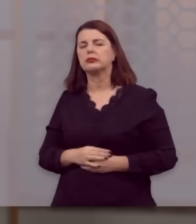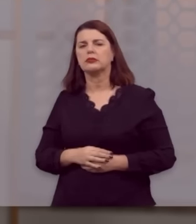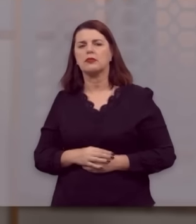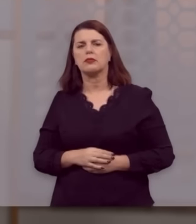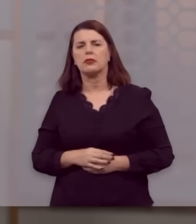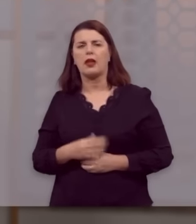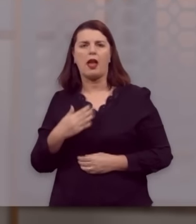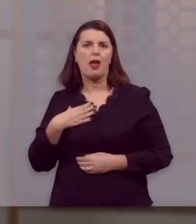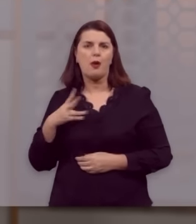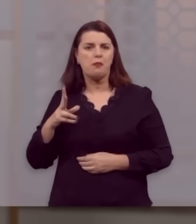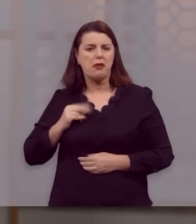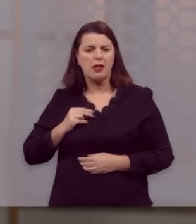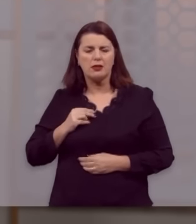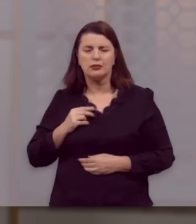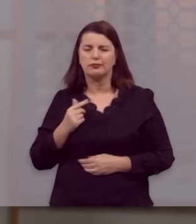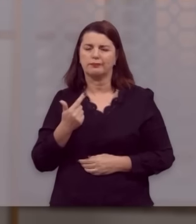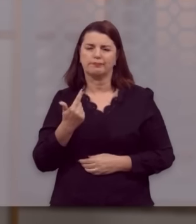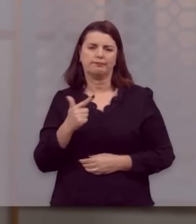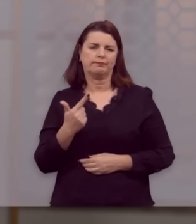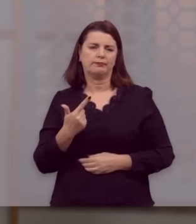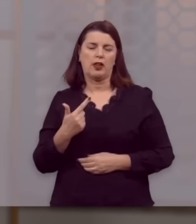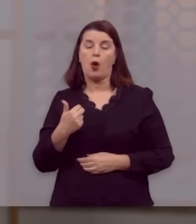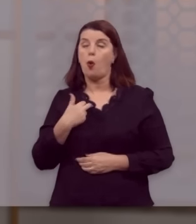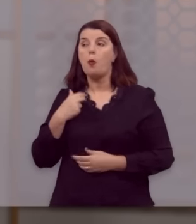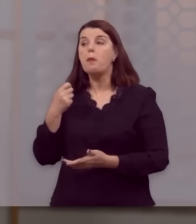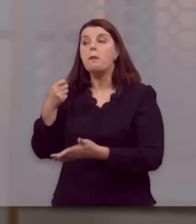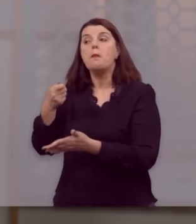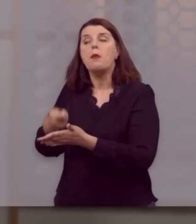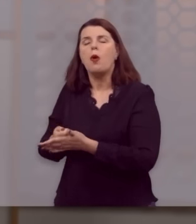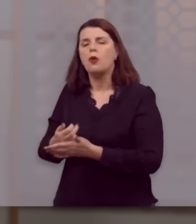Eu não mereço, eu não posso comprar,